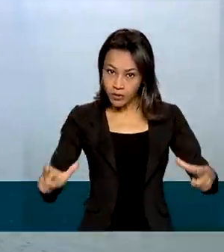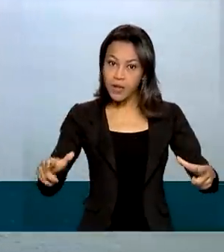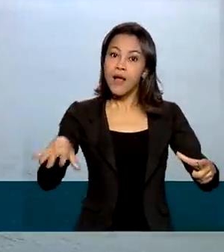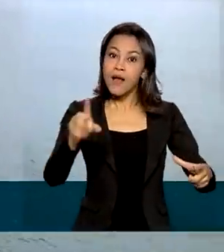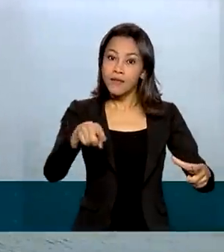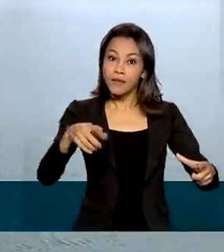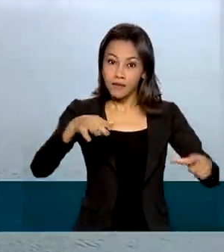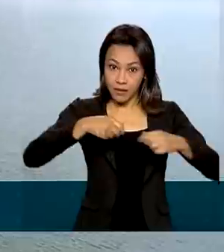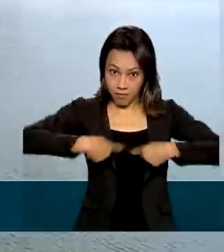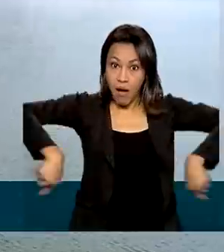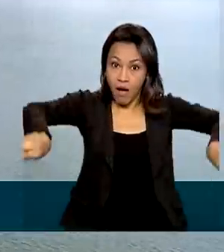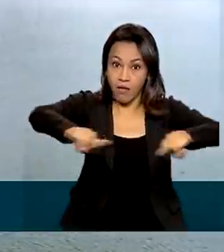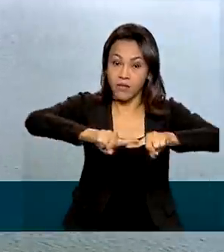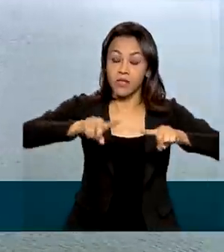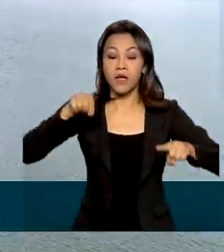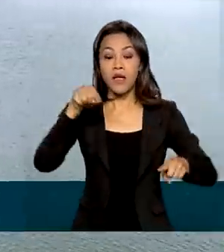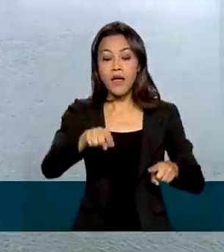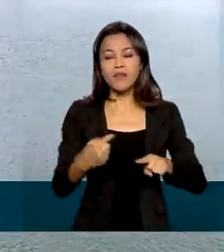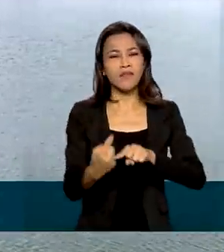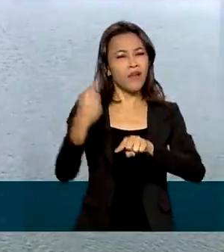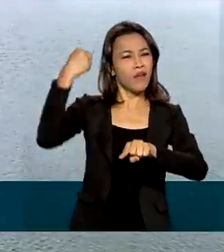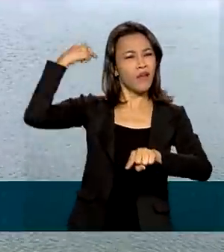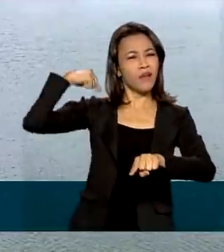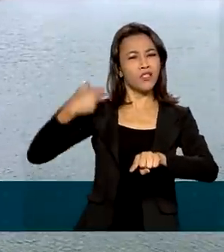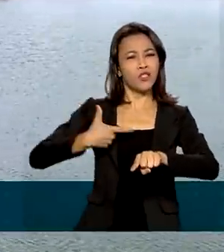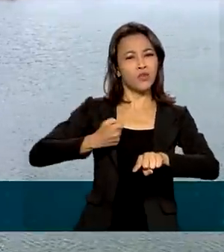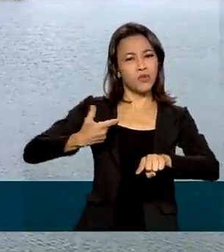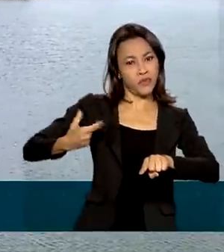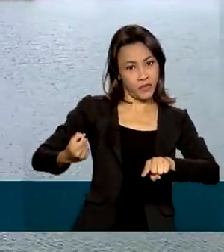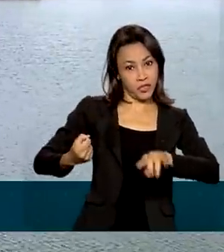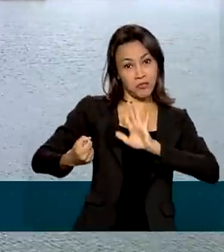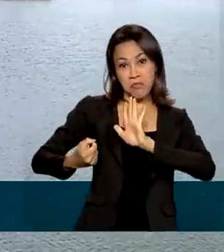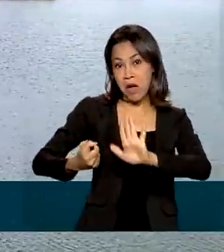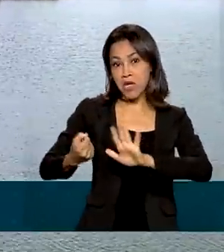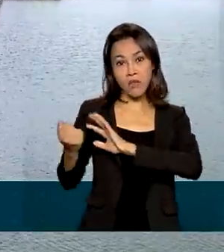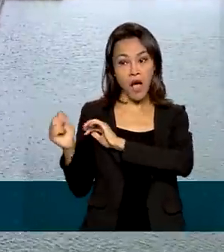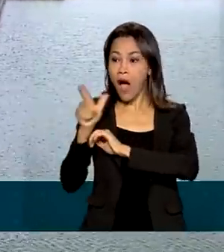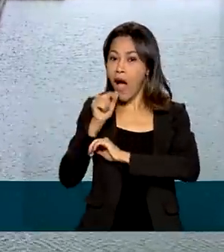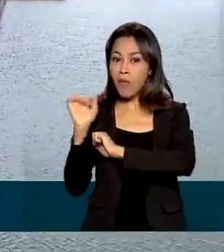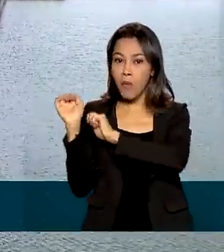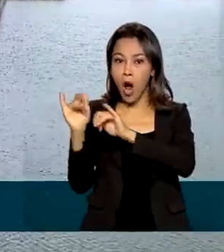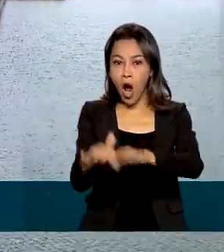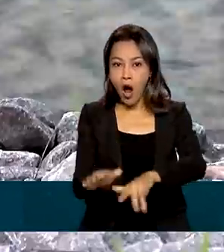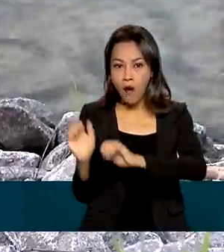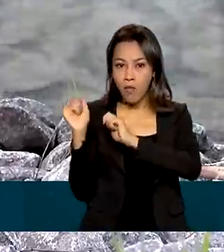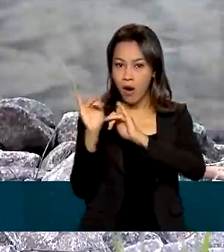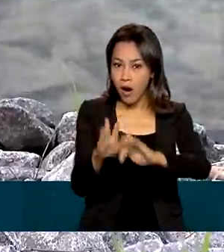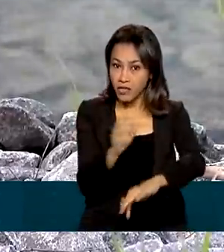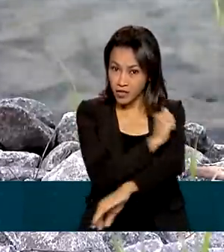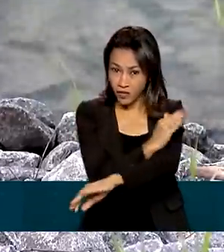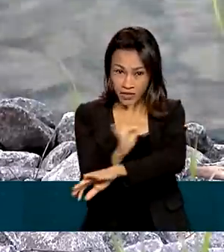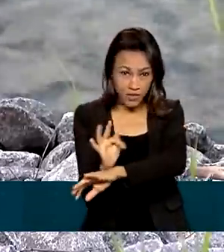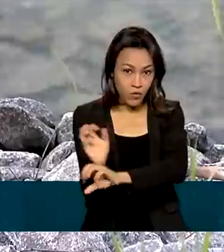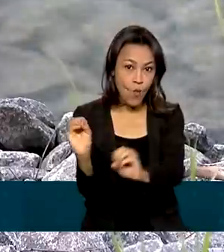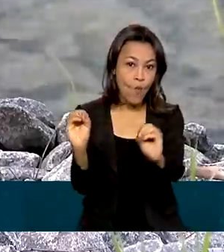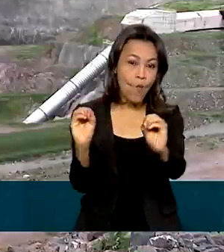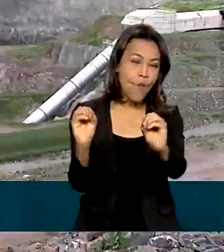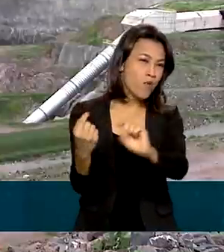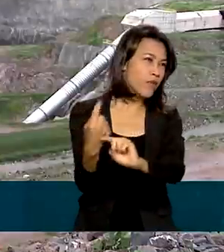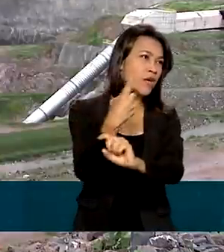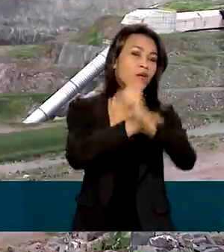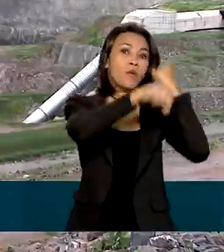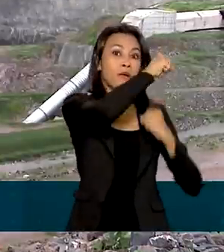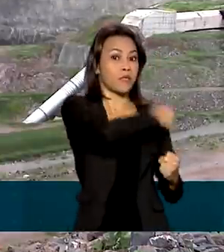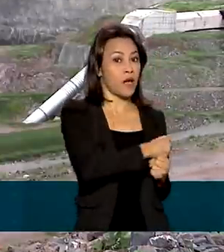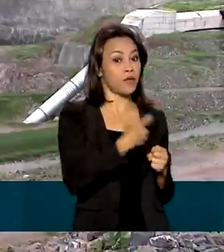pronta. O açude funciona desde 2020, mas não recebia água do Rio São Francisco desde o ano passado, quando